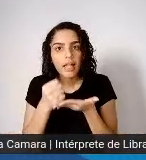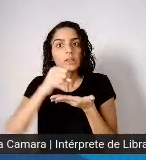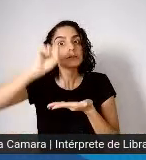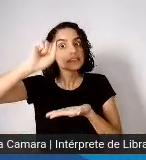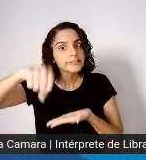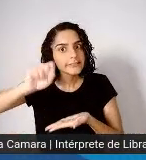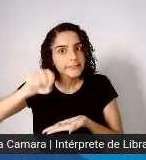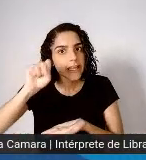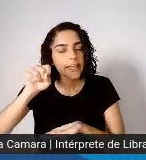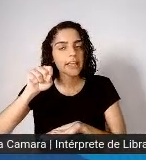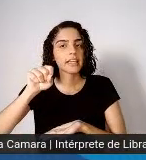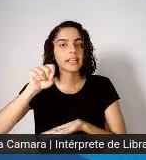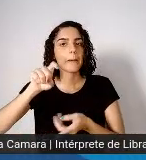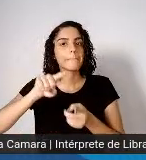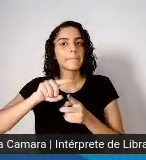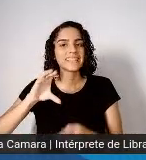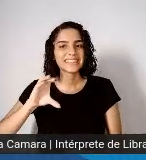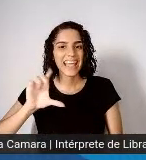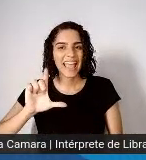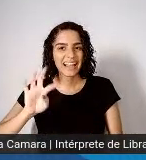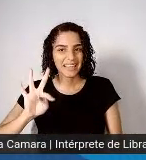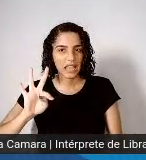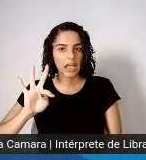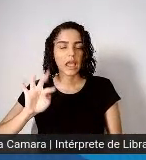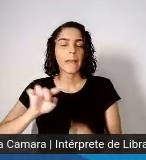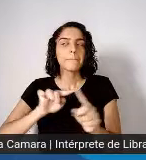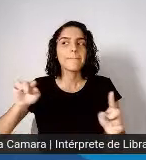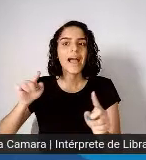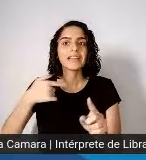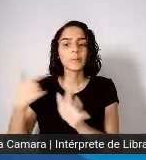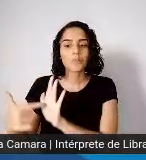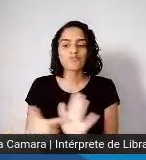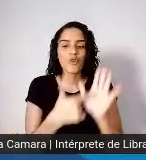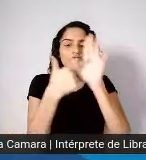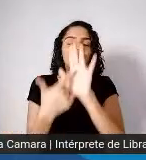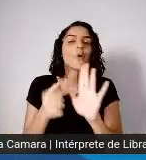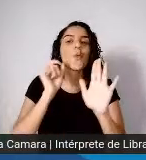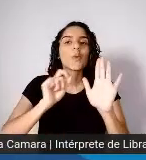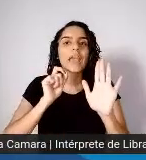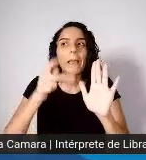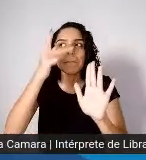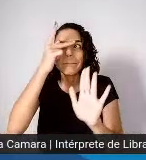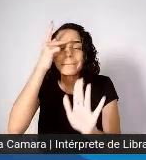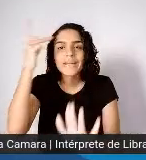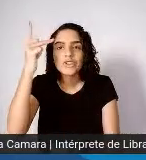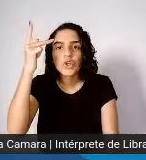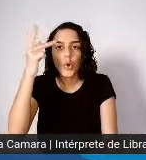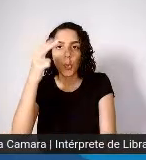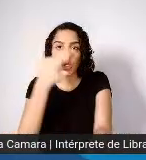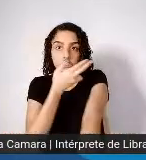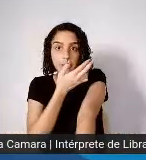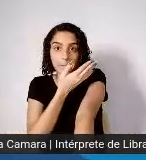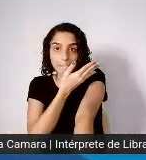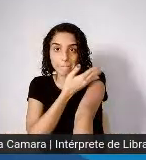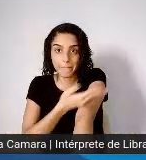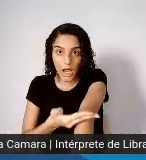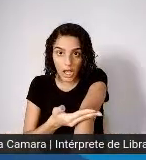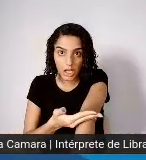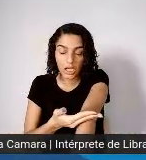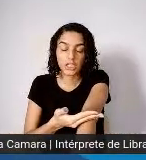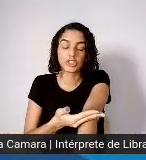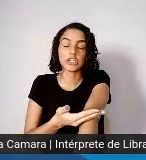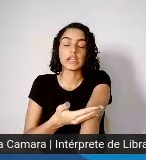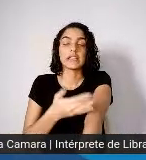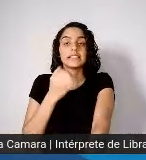os indivíduos da raça, da raça cor da pele, não branca, foram